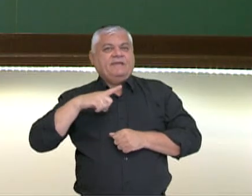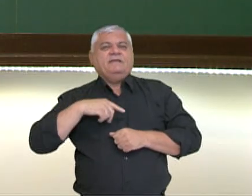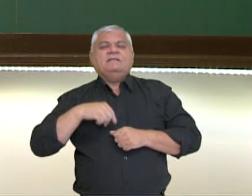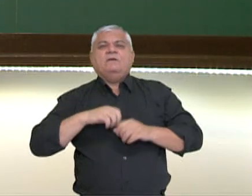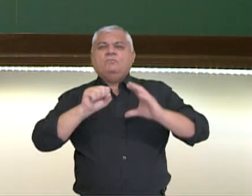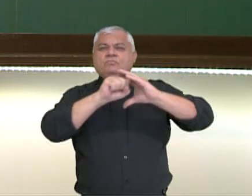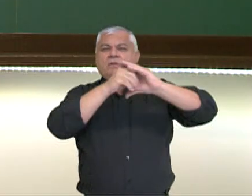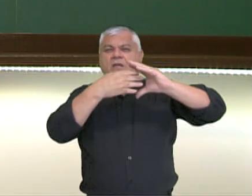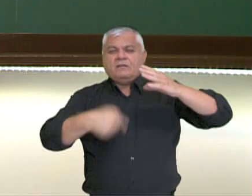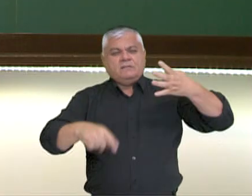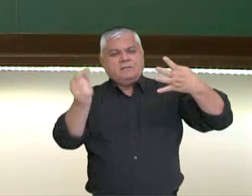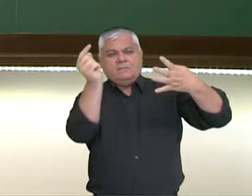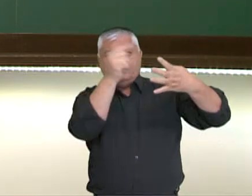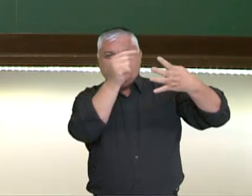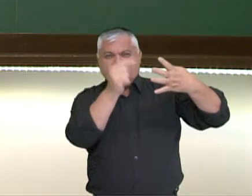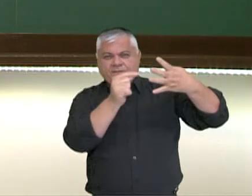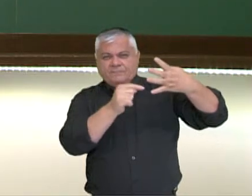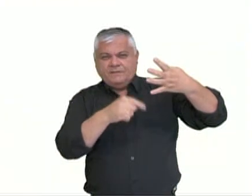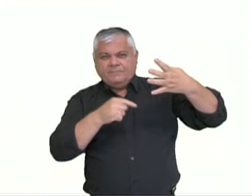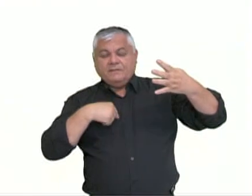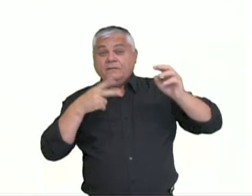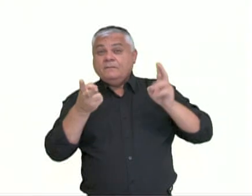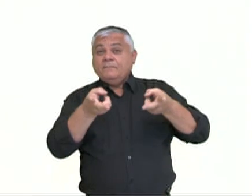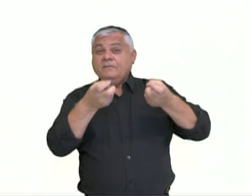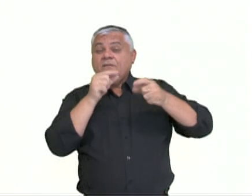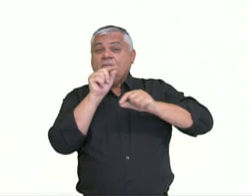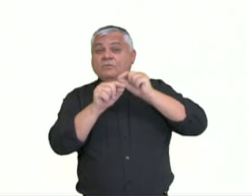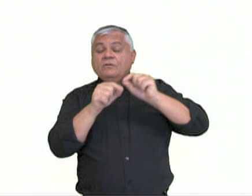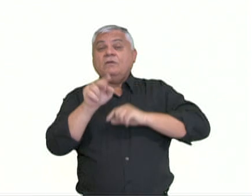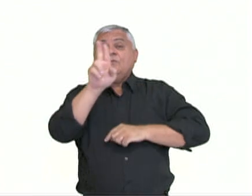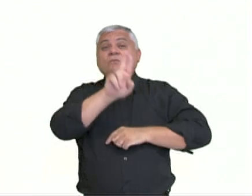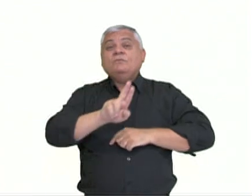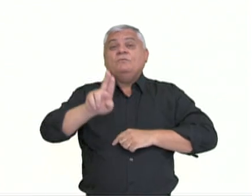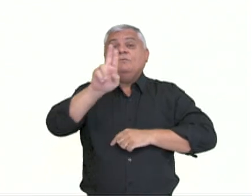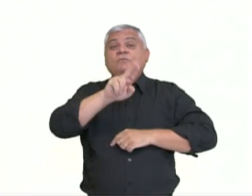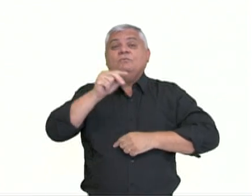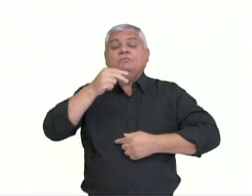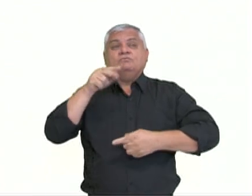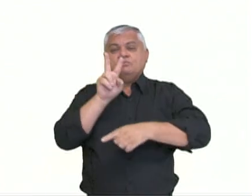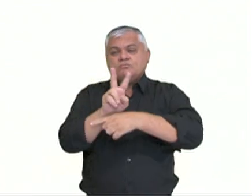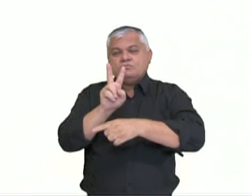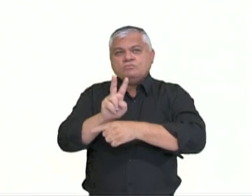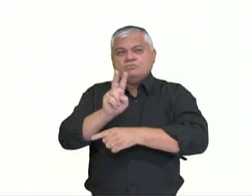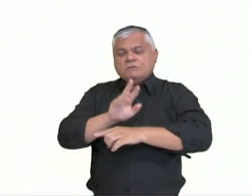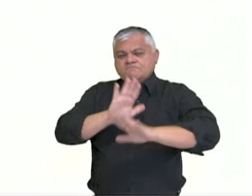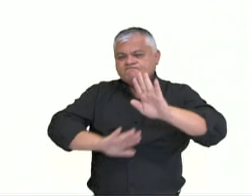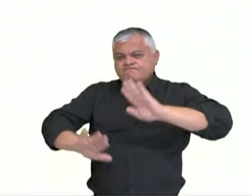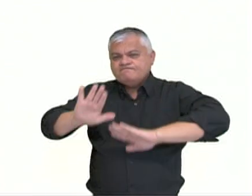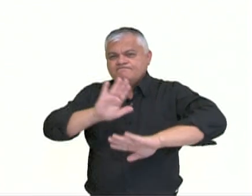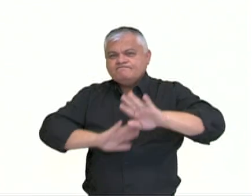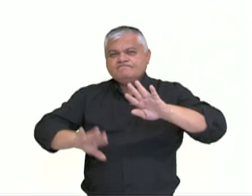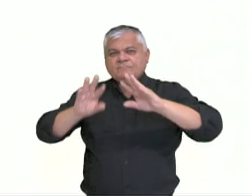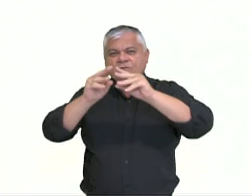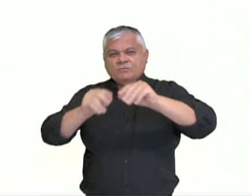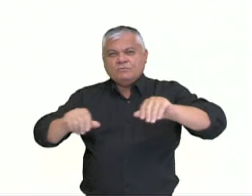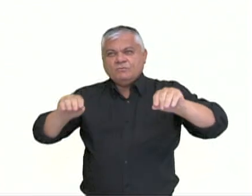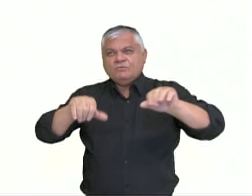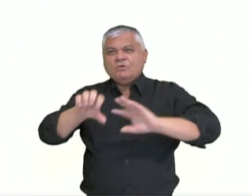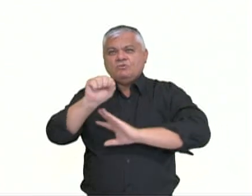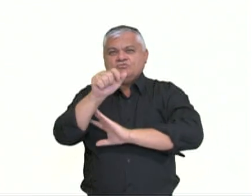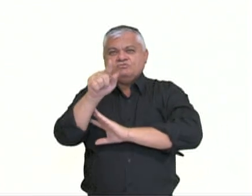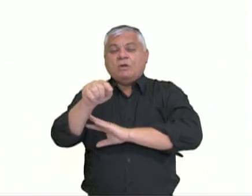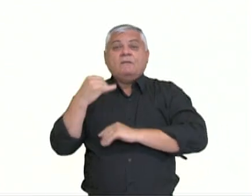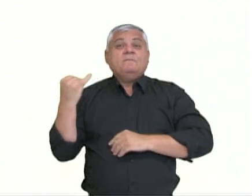características é fundamental que a gente perceba que o uso e o manejo adequado do solo são fundamentais